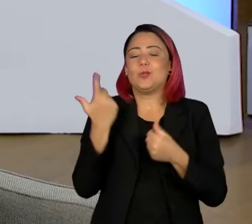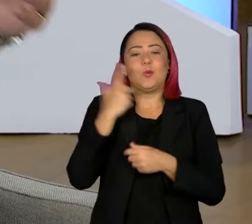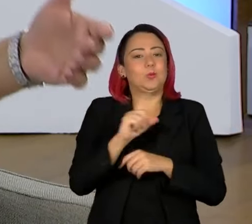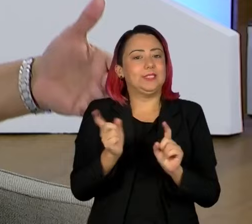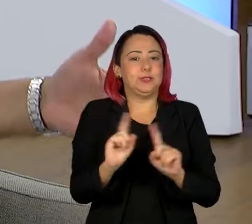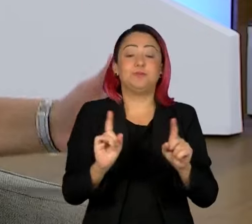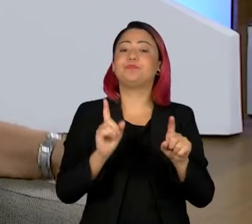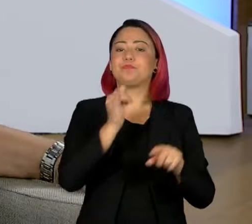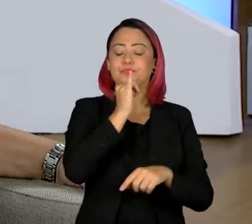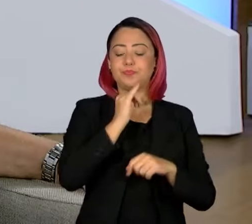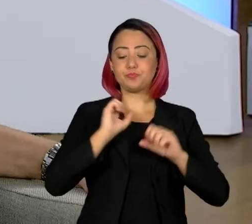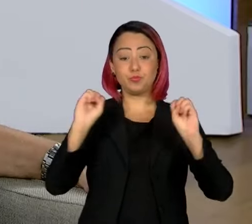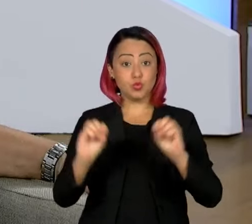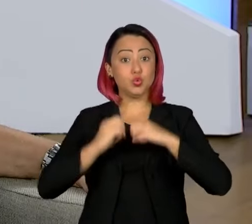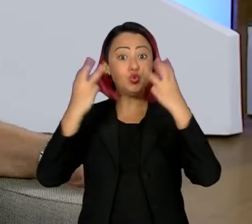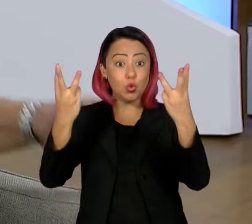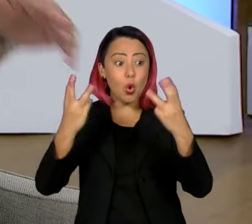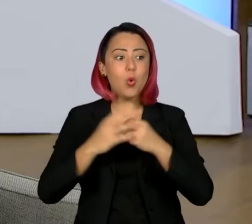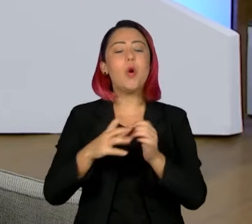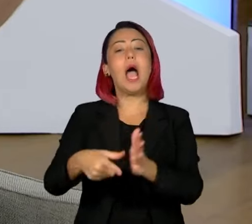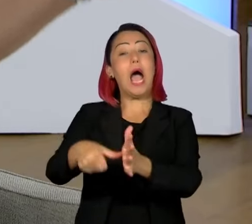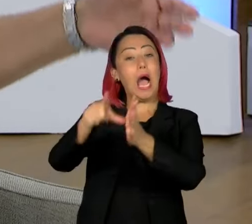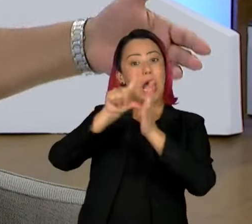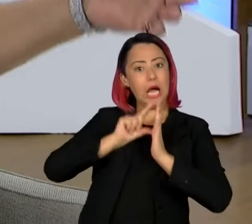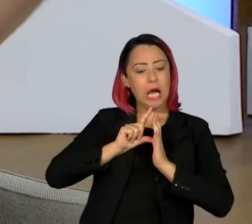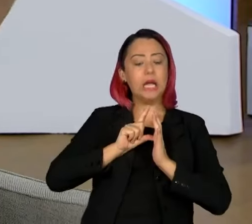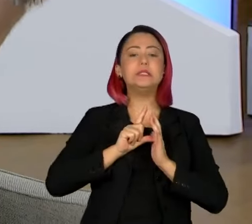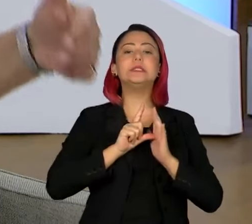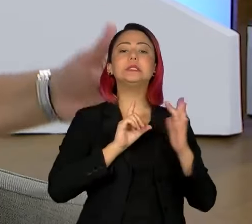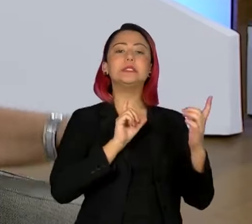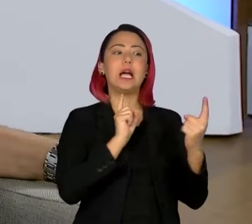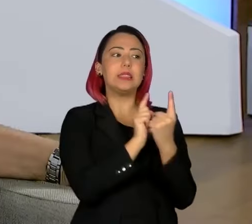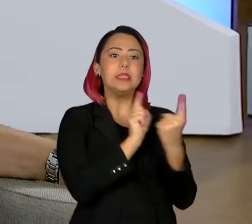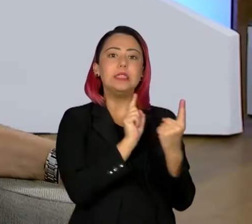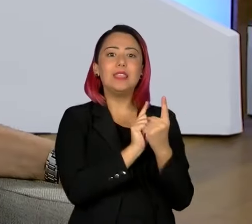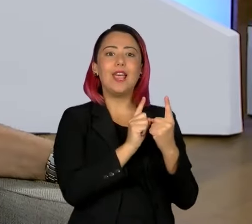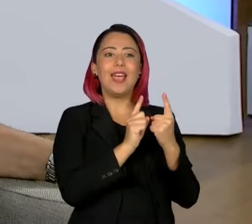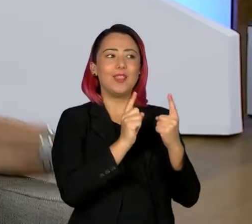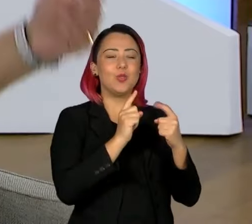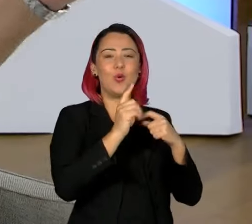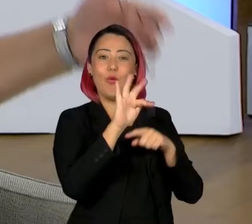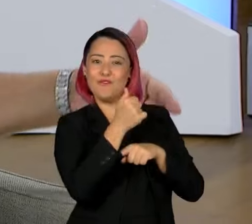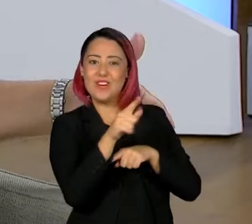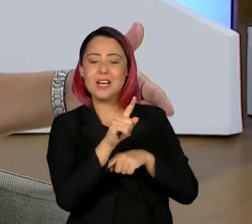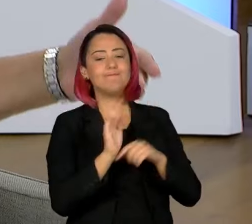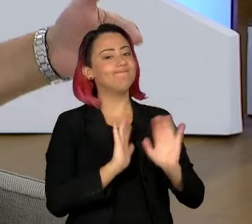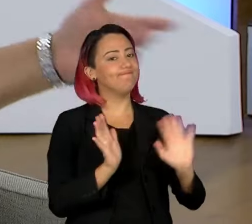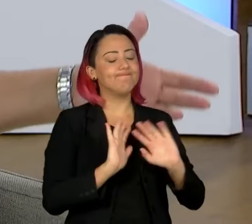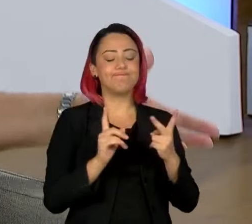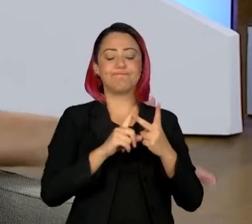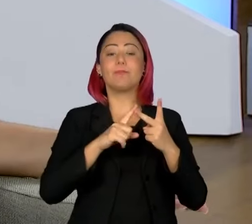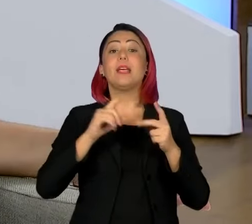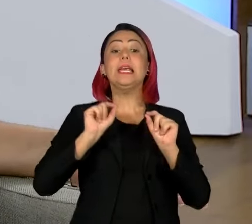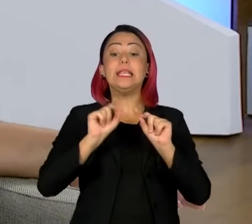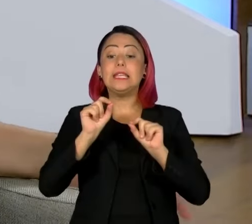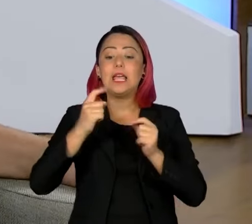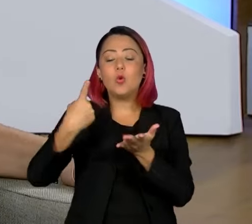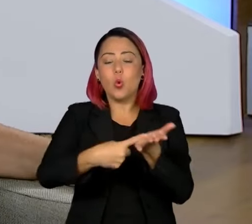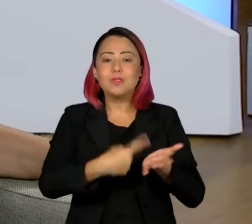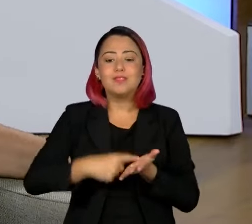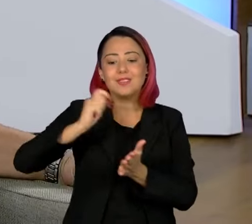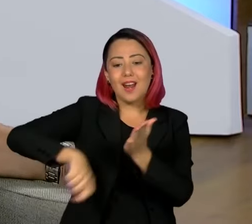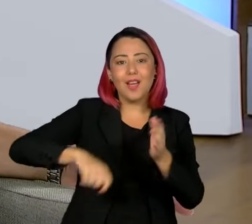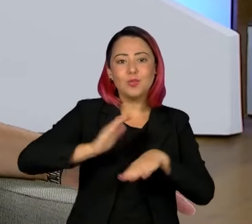público antes do show. Eu nunca deixo os contratantes terem acesso a mim antes do show, para que, realmente, o encanto não seja quebrado.